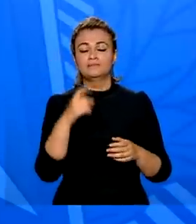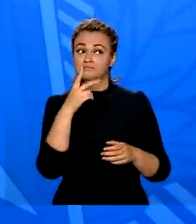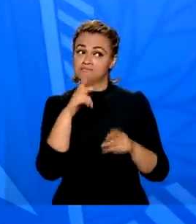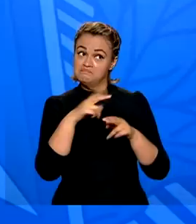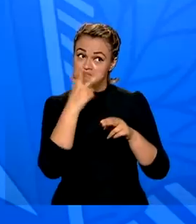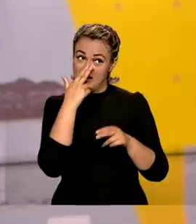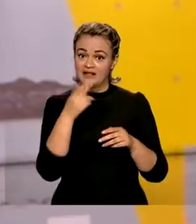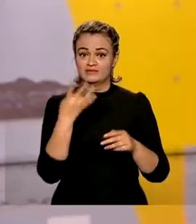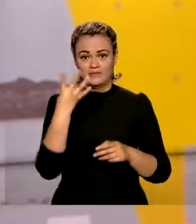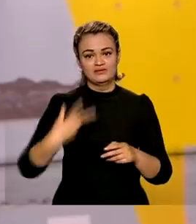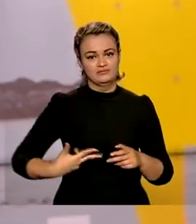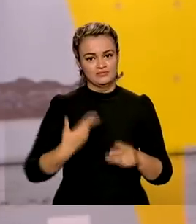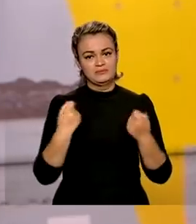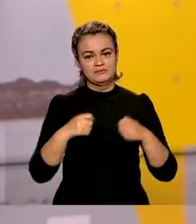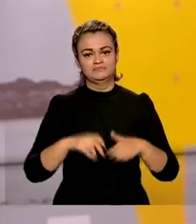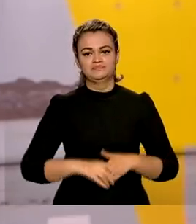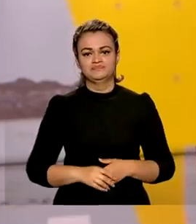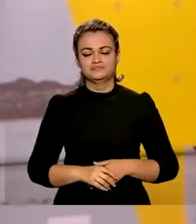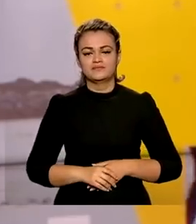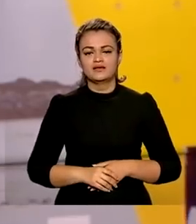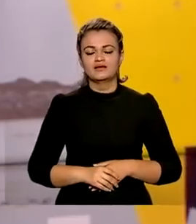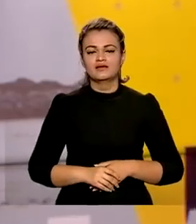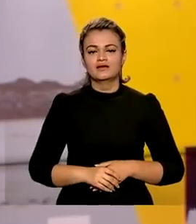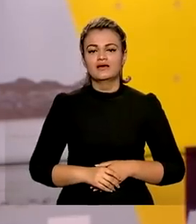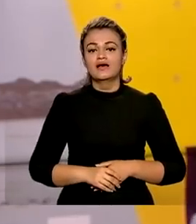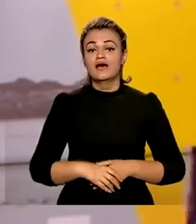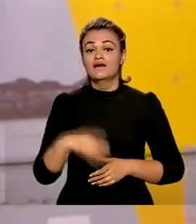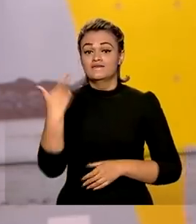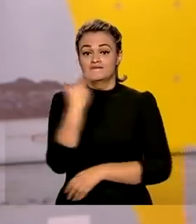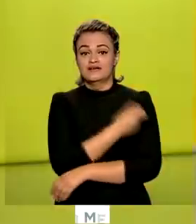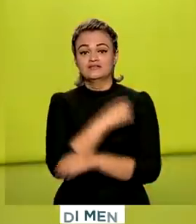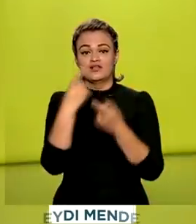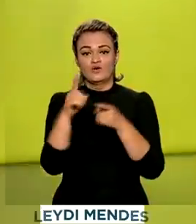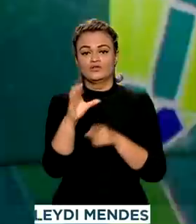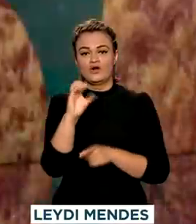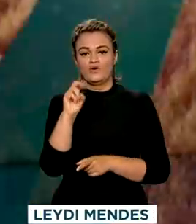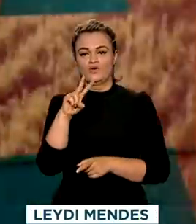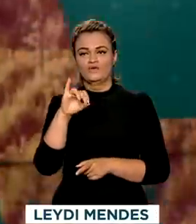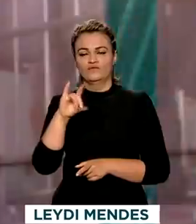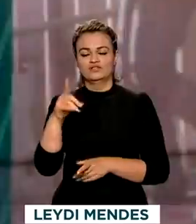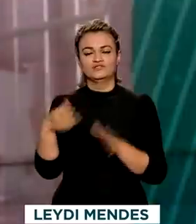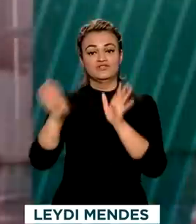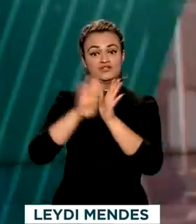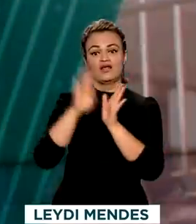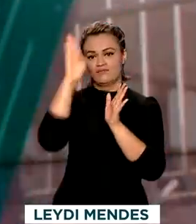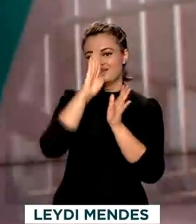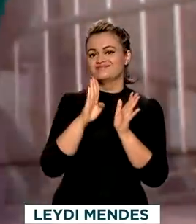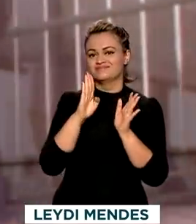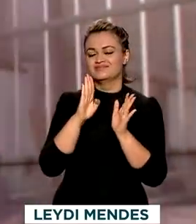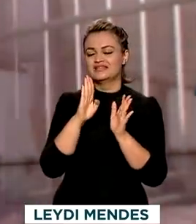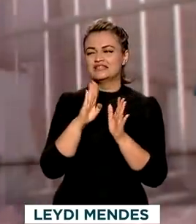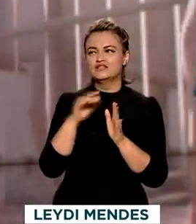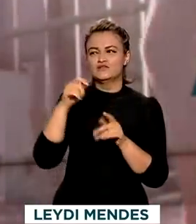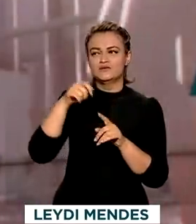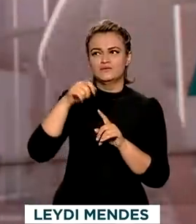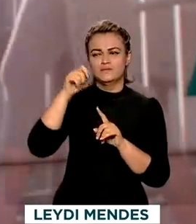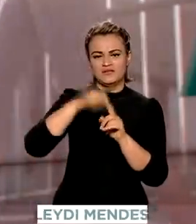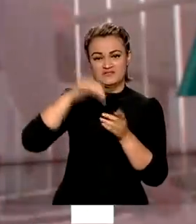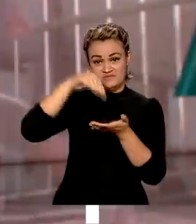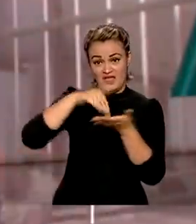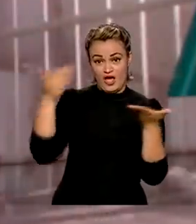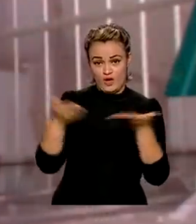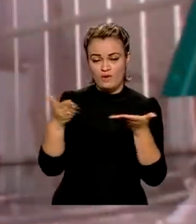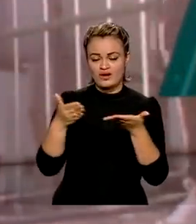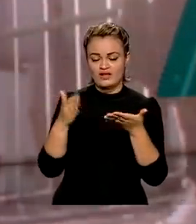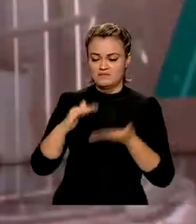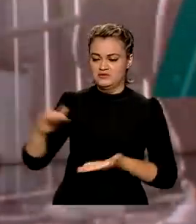cirurgia. E tem mais vacinas contra a Covid-19 chegando ao Brasil. Até o fim deste mês, serão